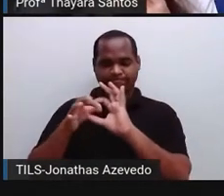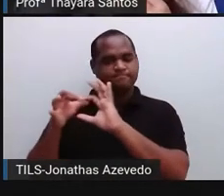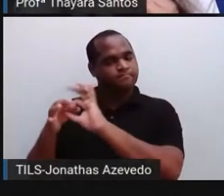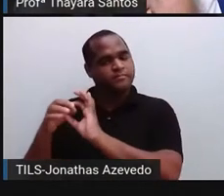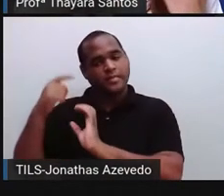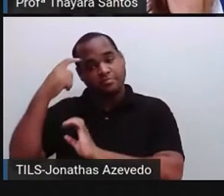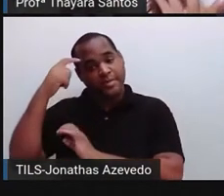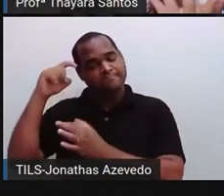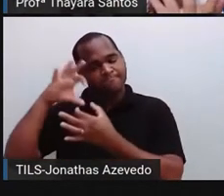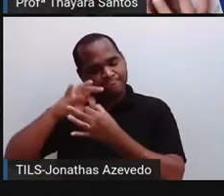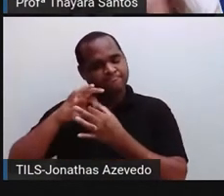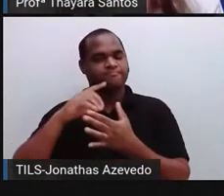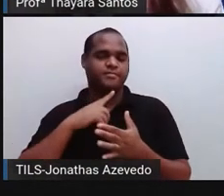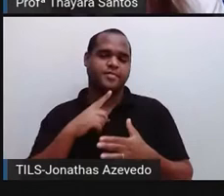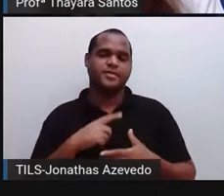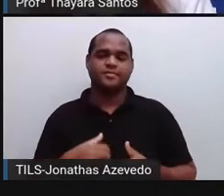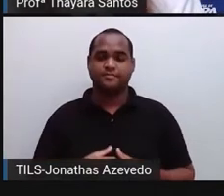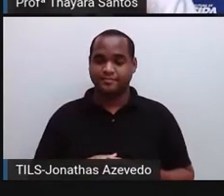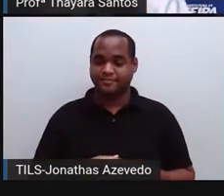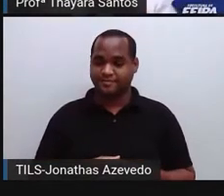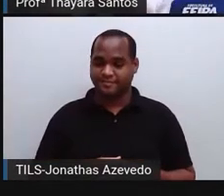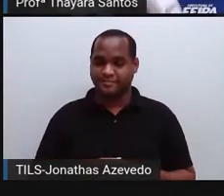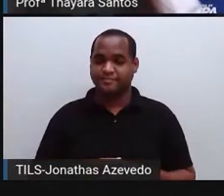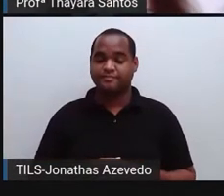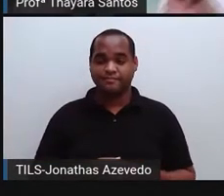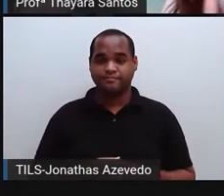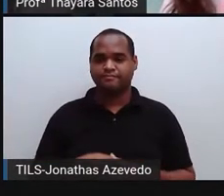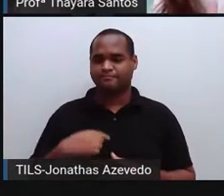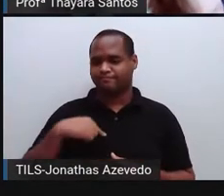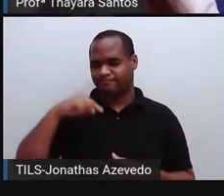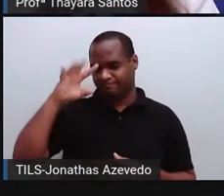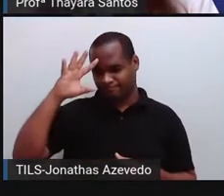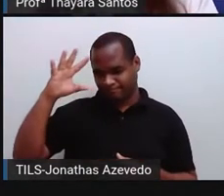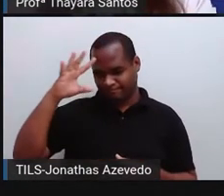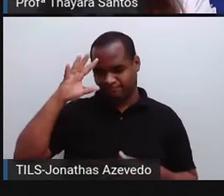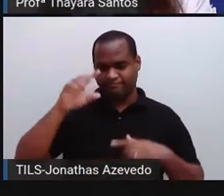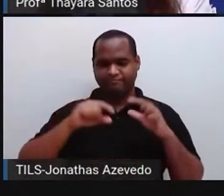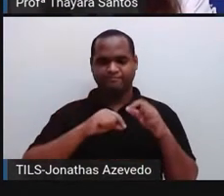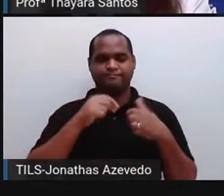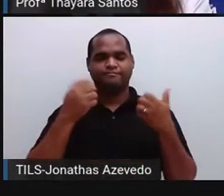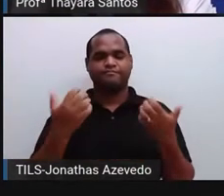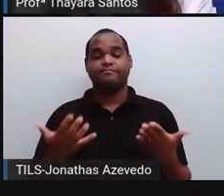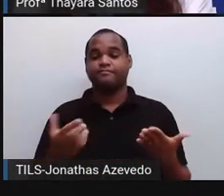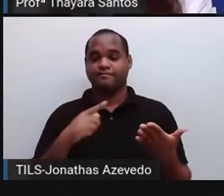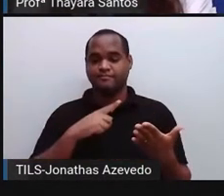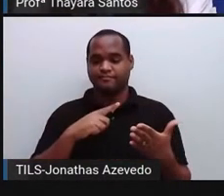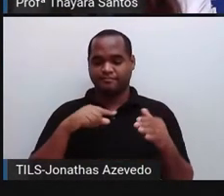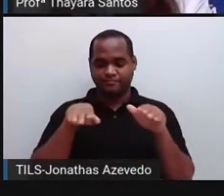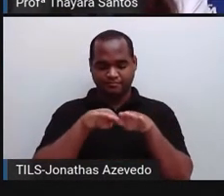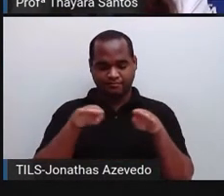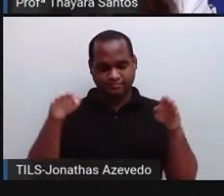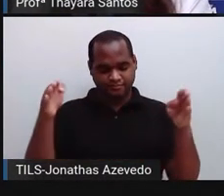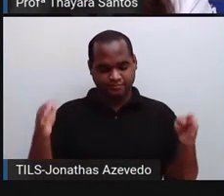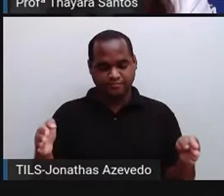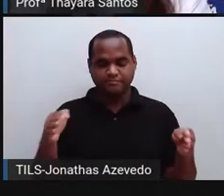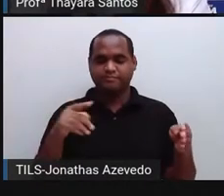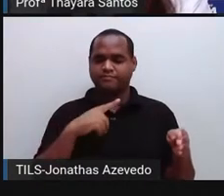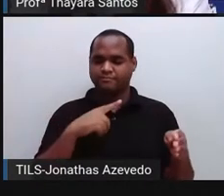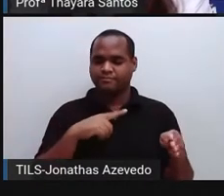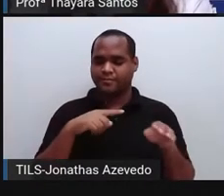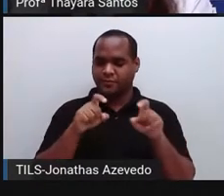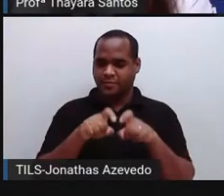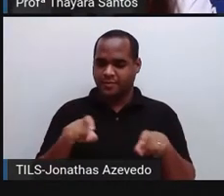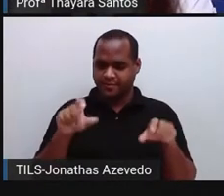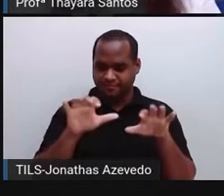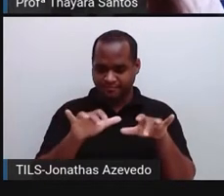execute. Como assim? Vamos pensar o seguinte, vamos dizer que aqui, essa mesa que está aqui na minha frente, o computador está